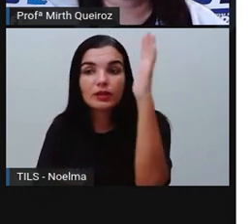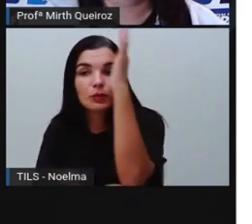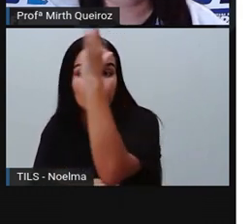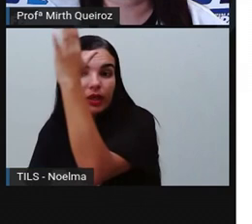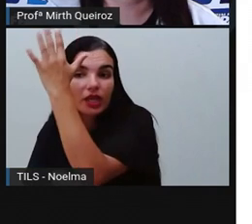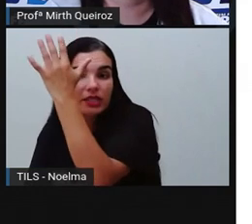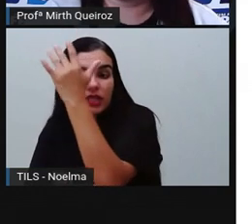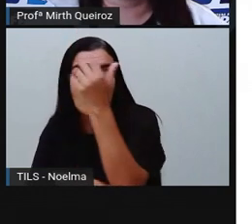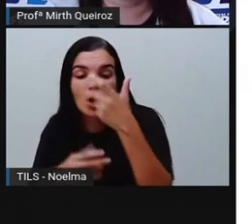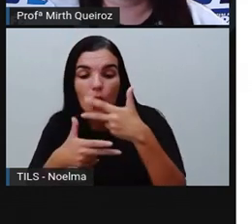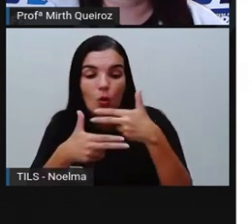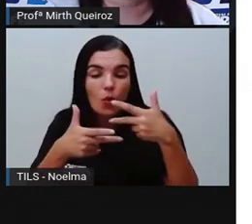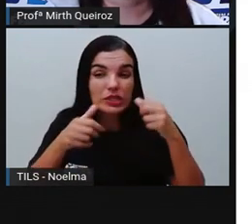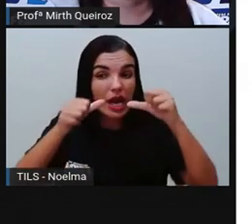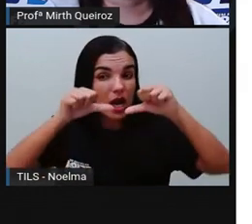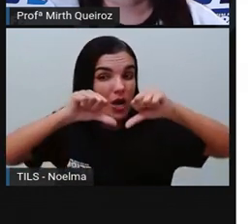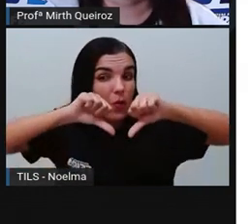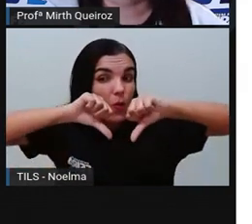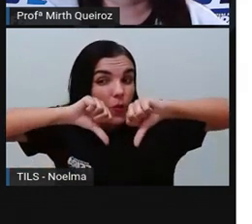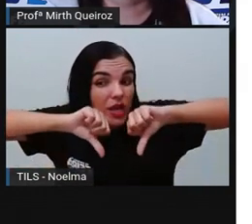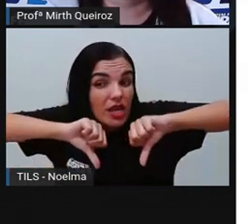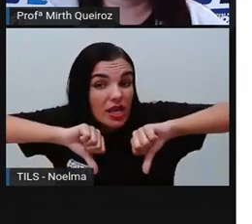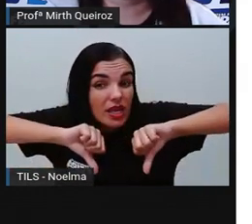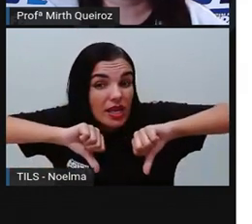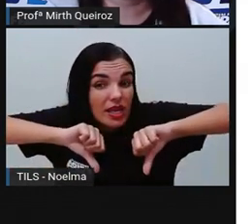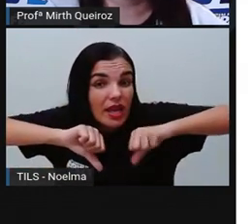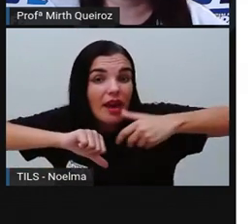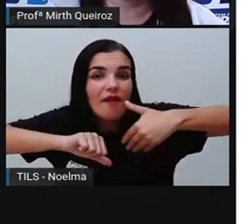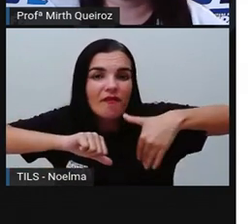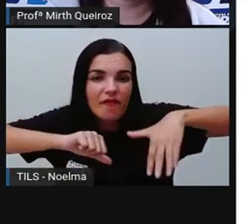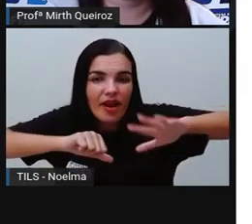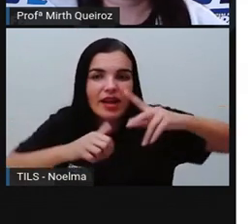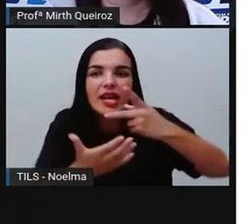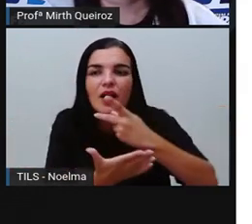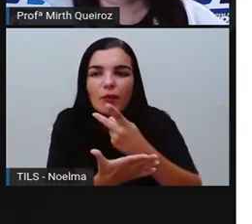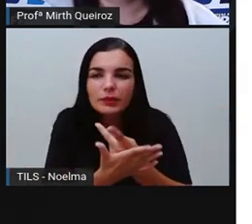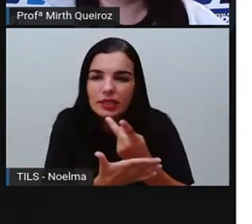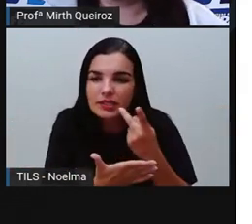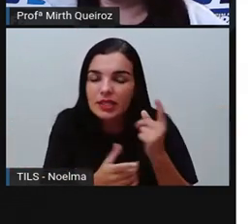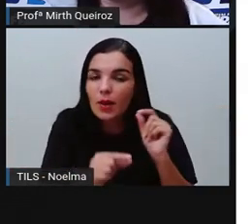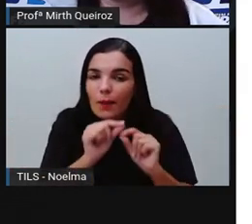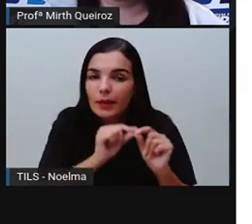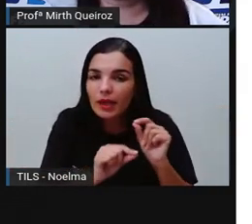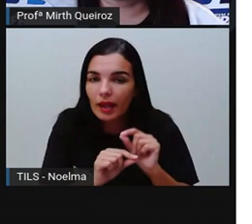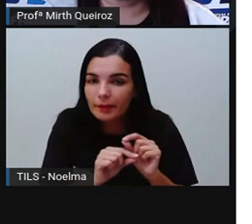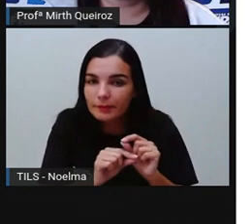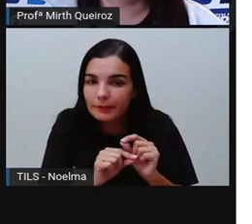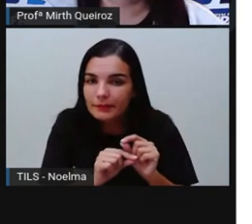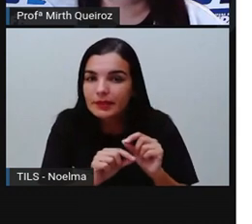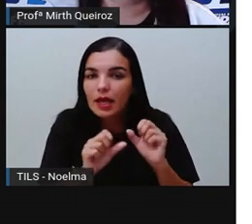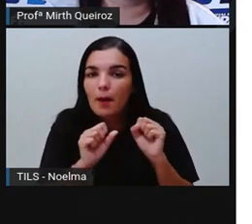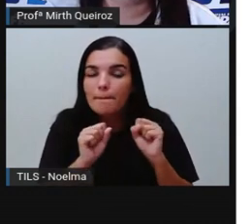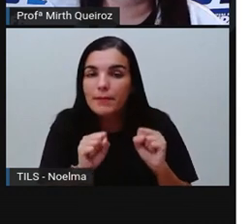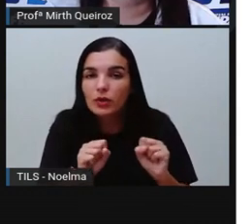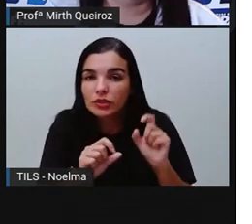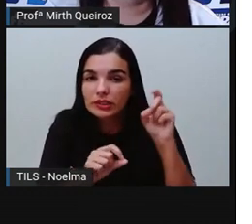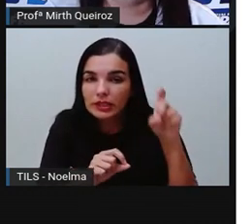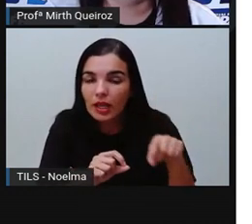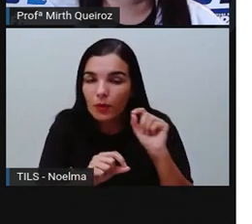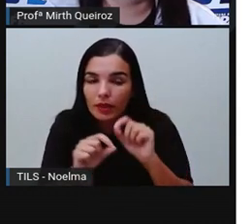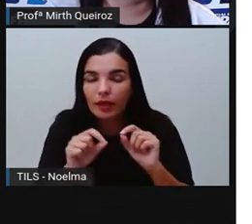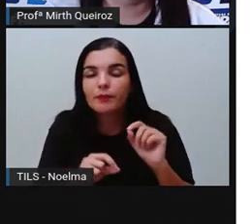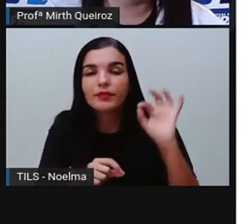deixa passar, né? Vai acontecer algo muito ruim. Pode ser que esses insetos,